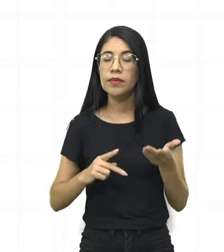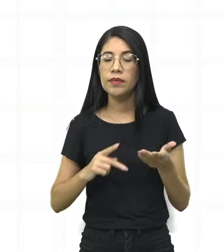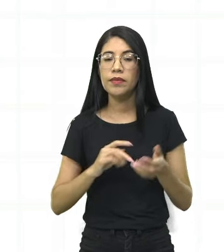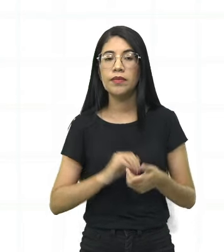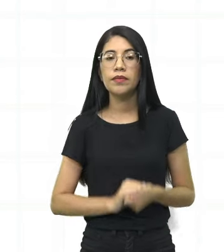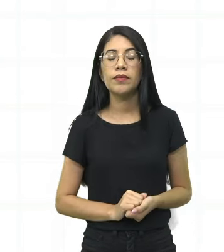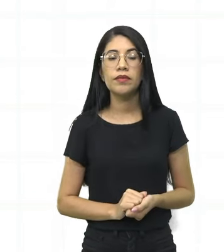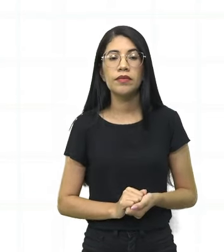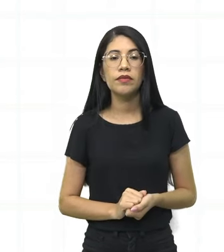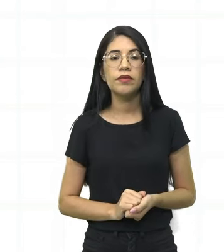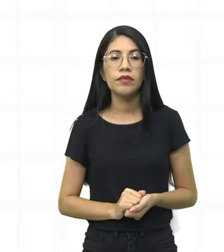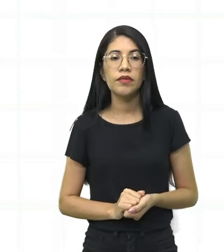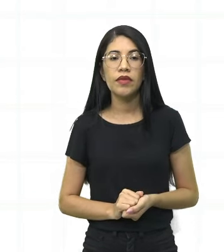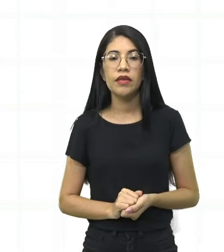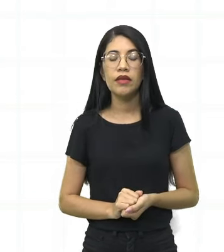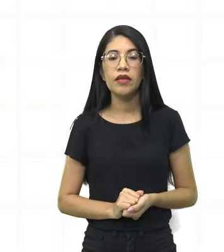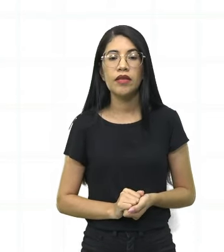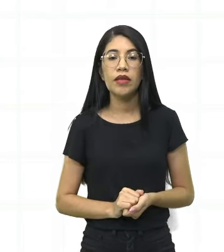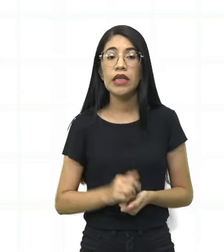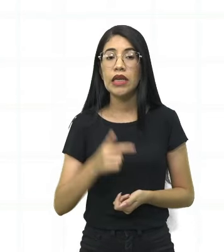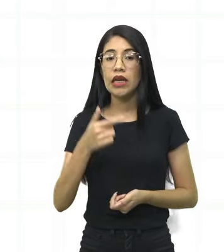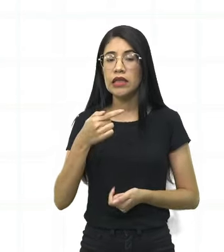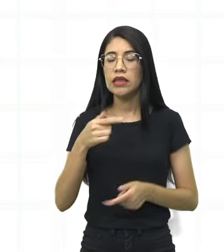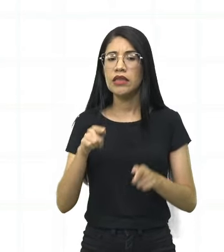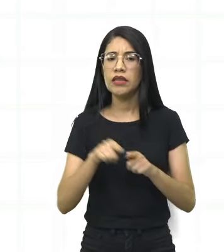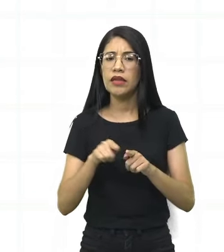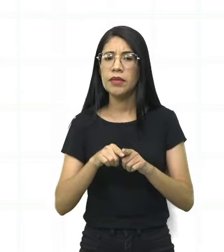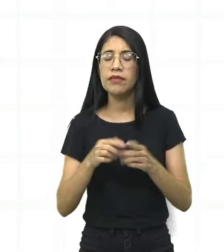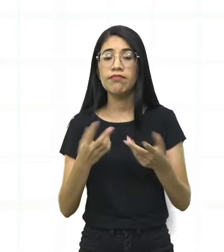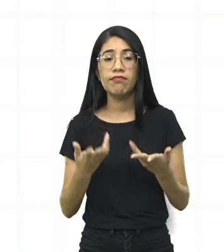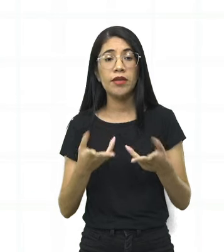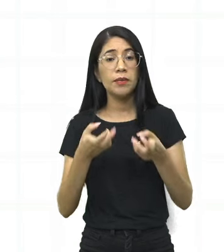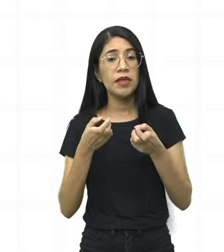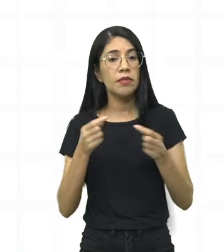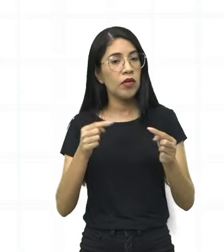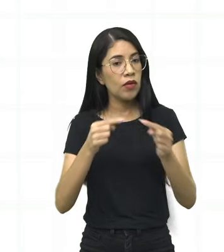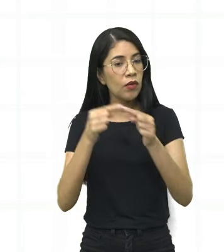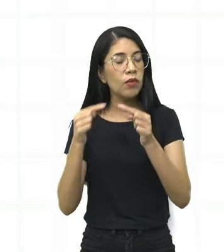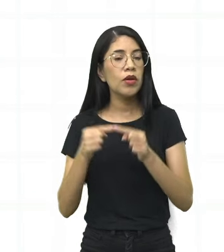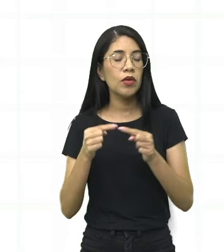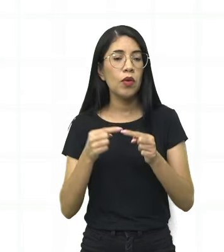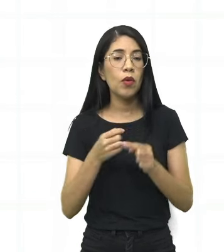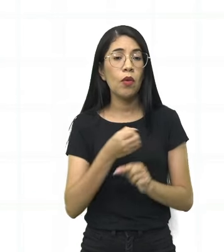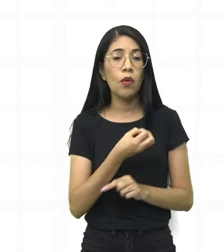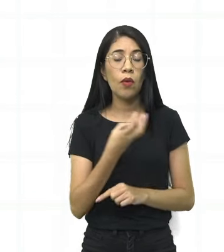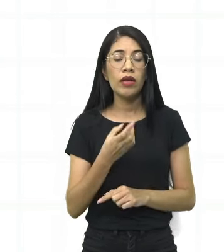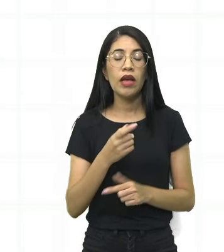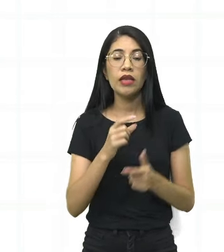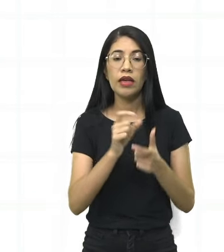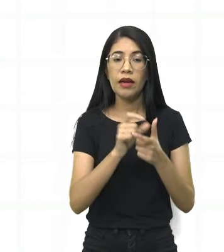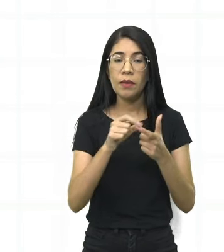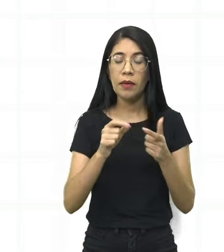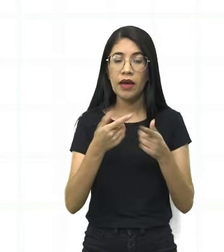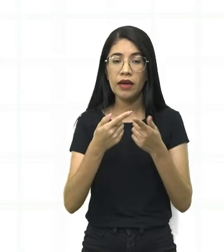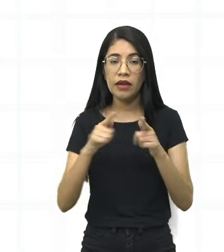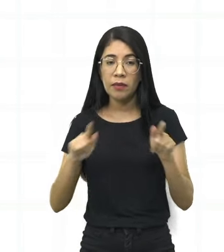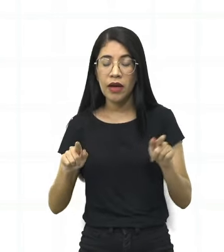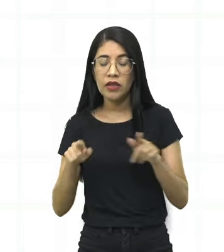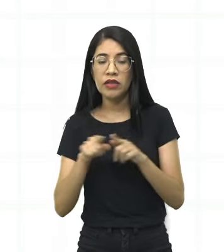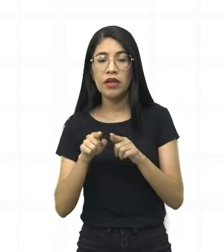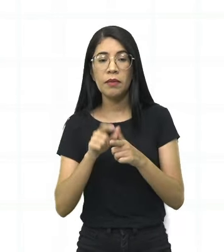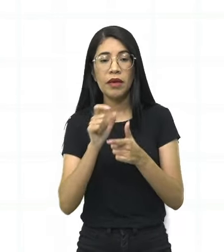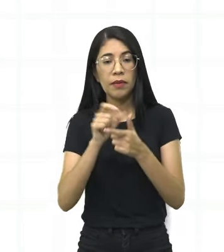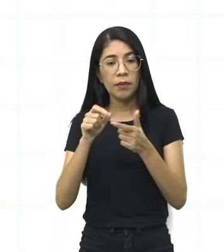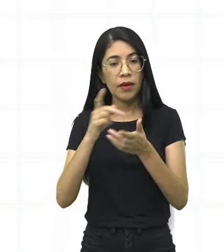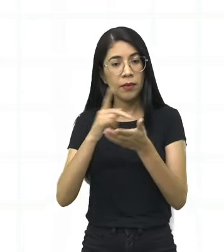Um, dois, três, quatro, cinco, seis, sete. Olha só, aqui casou. Tanto as sílabas gramaticais quanto as